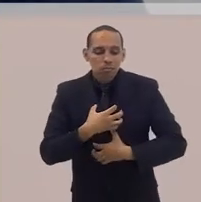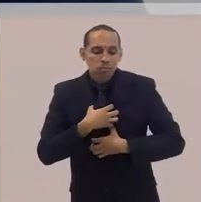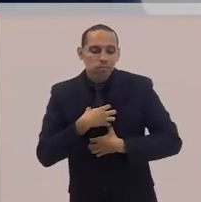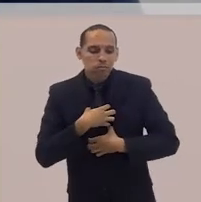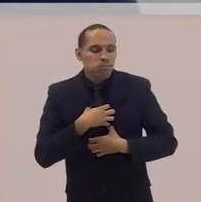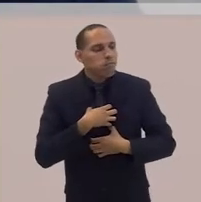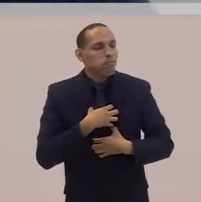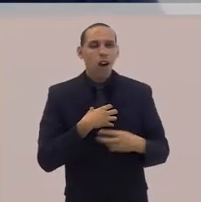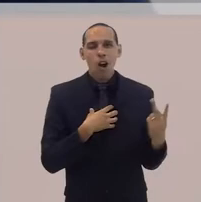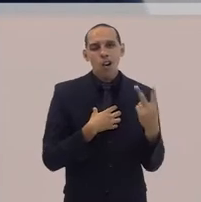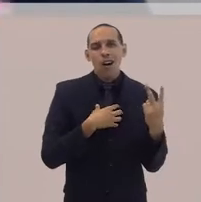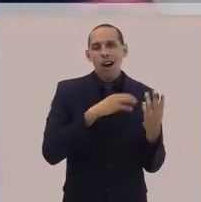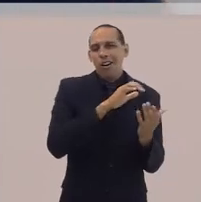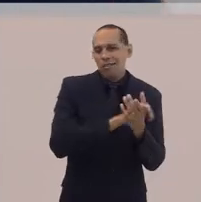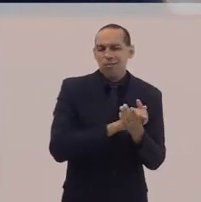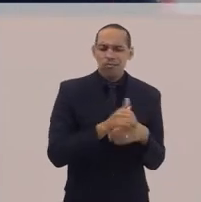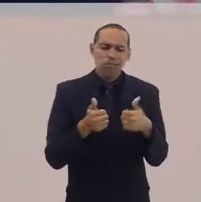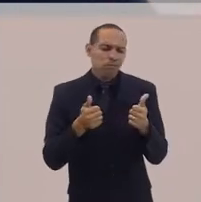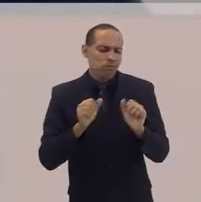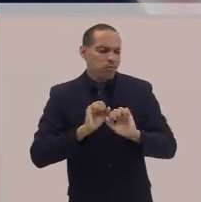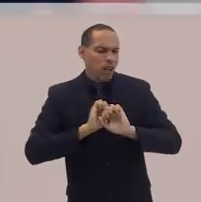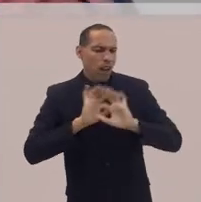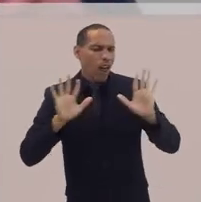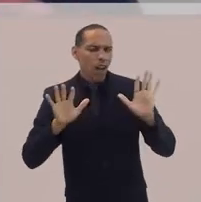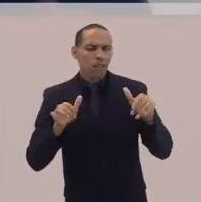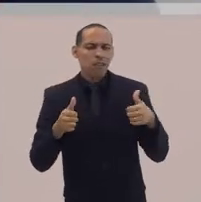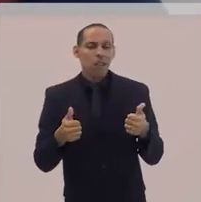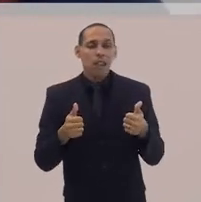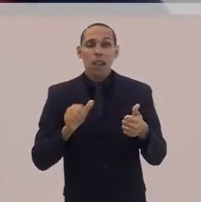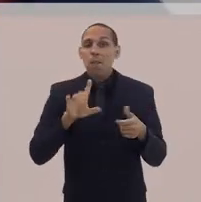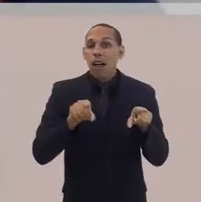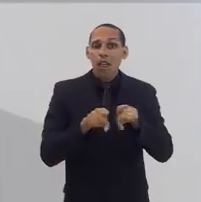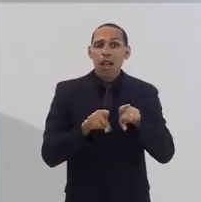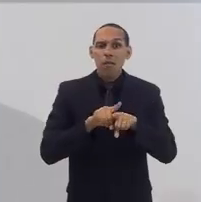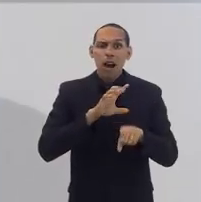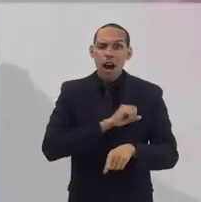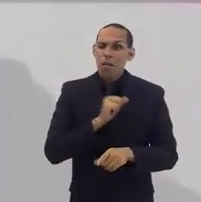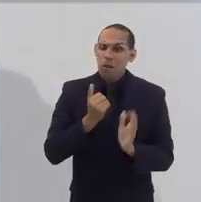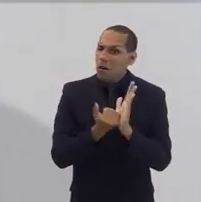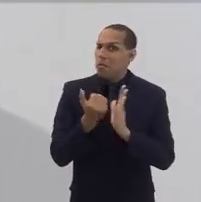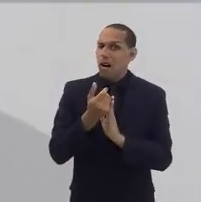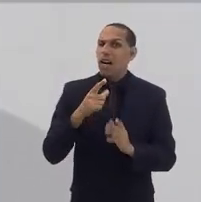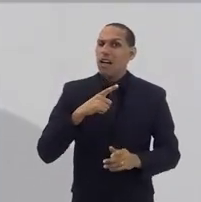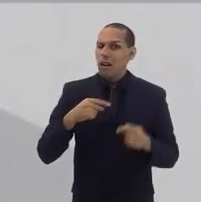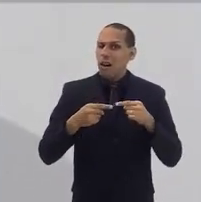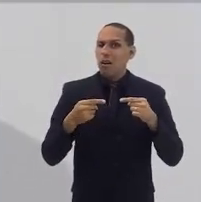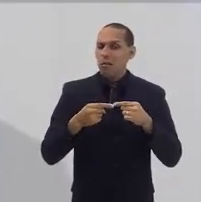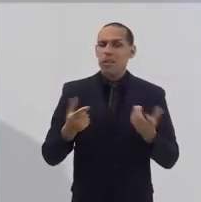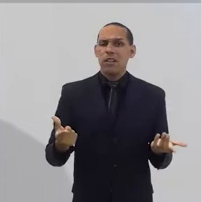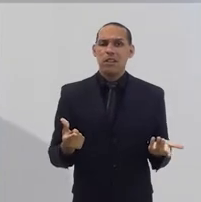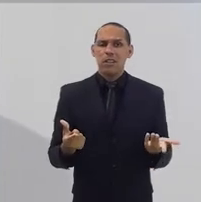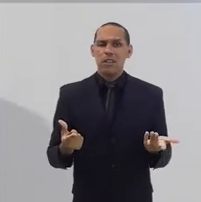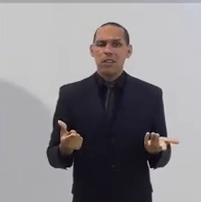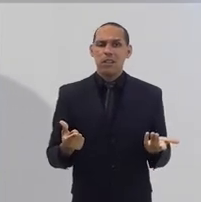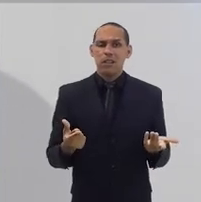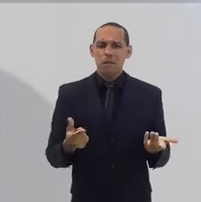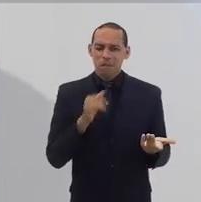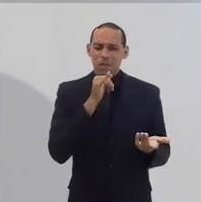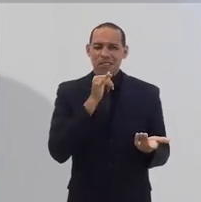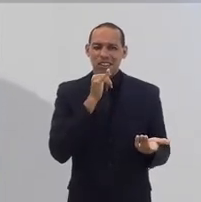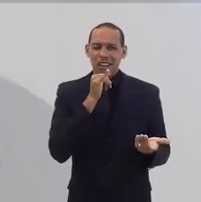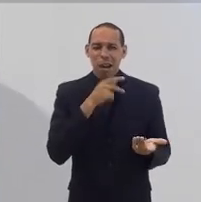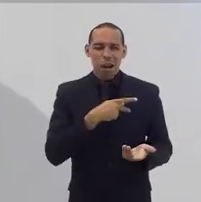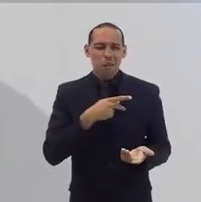e de um casal. Óbvio que passa por aí também. Mas o amor é mais do que isso. Tem uma